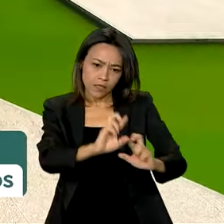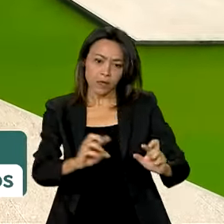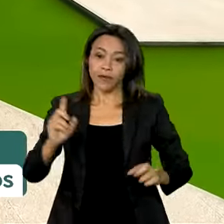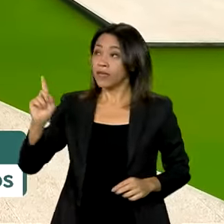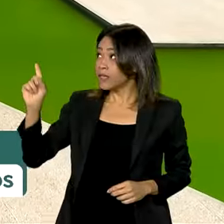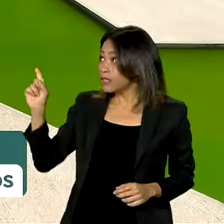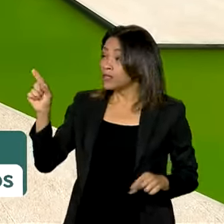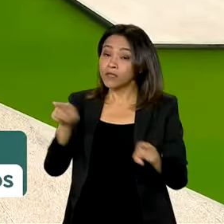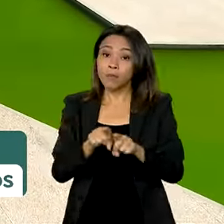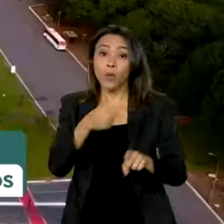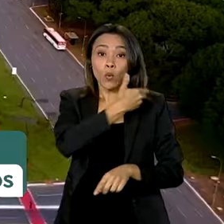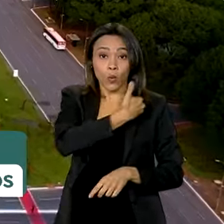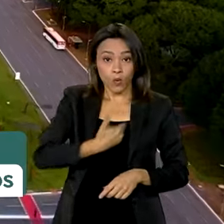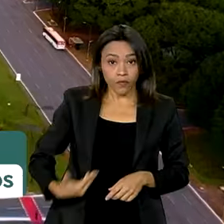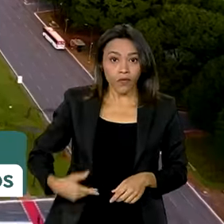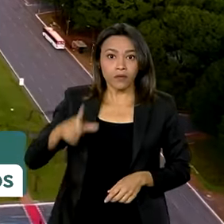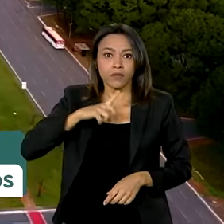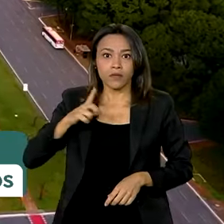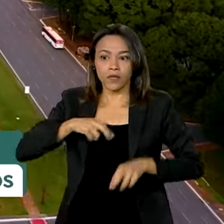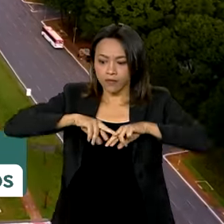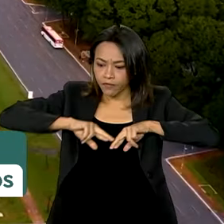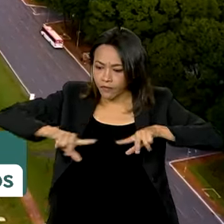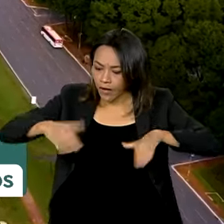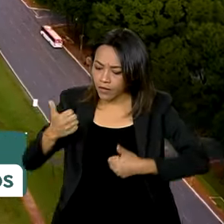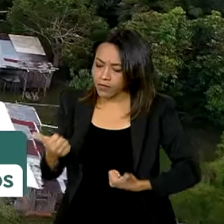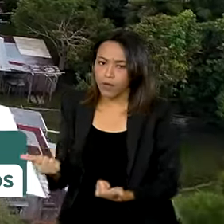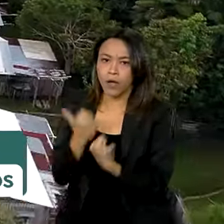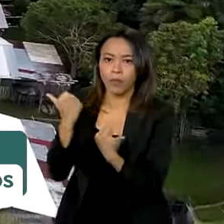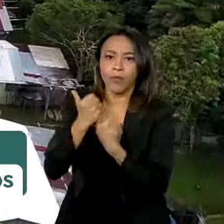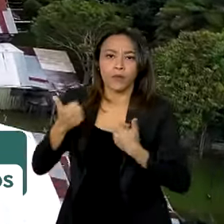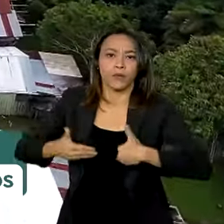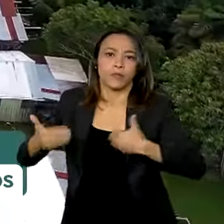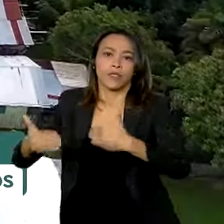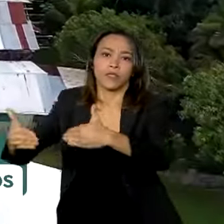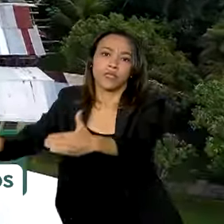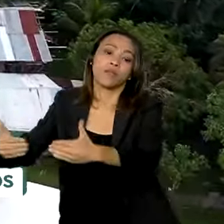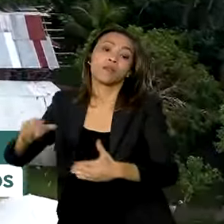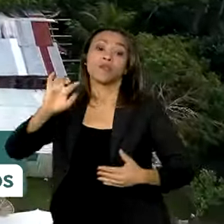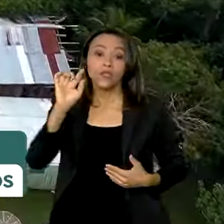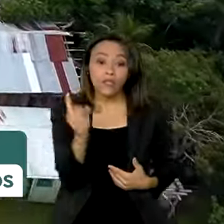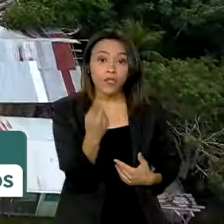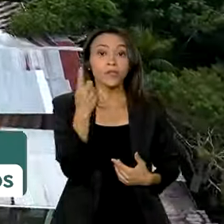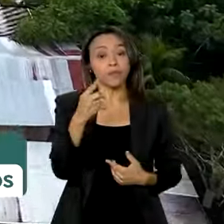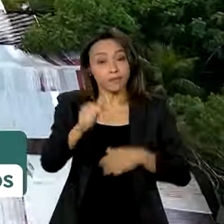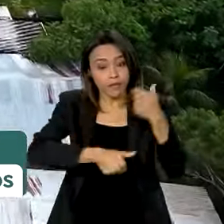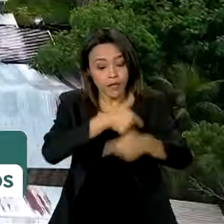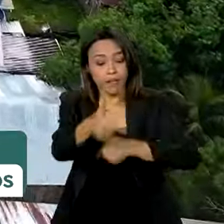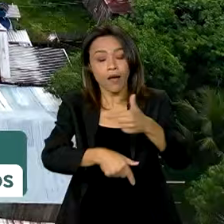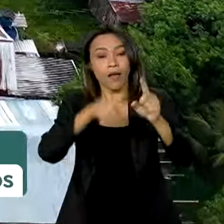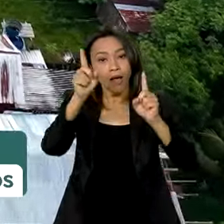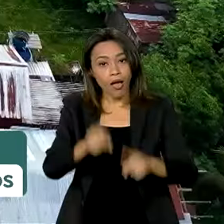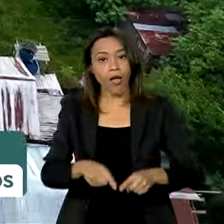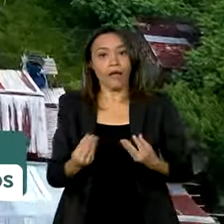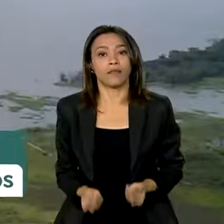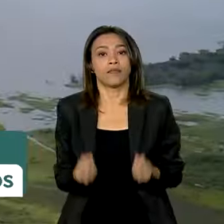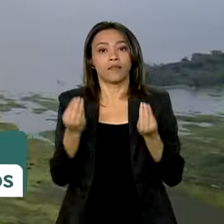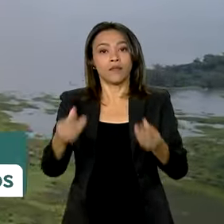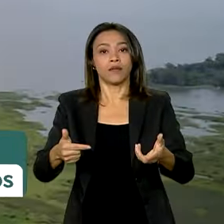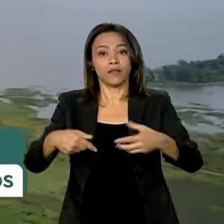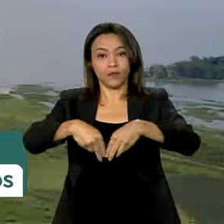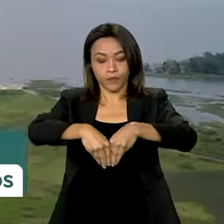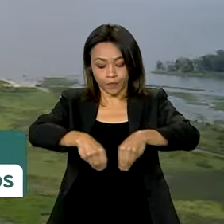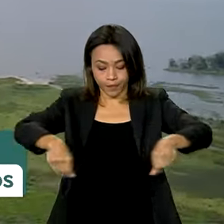no governo, envolvendo todos os ministérios. E uma das linhas de atuação é a regularização de terras e